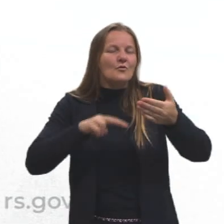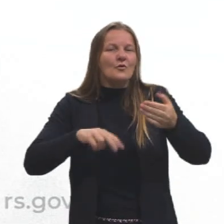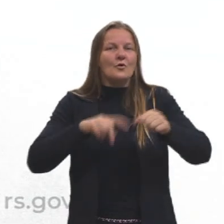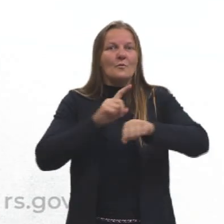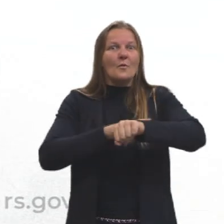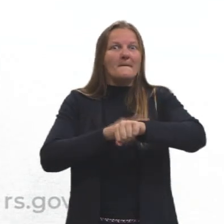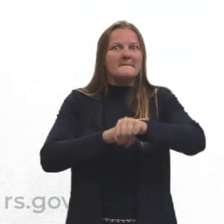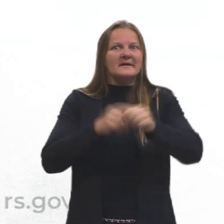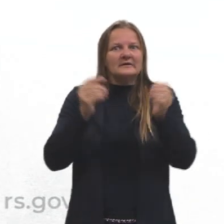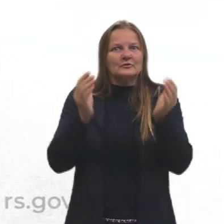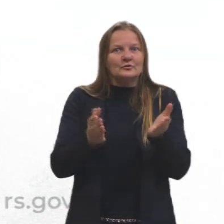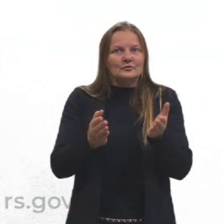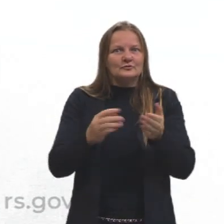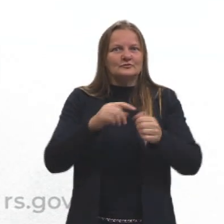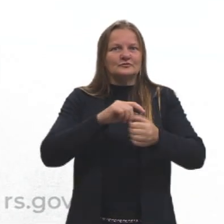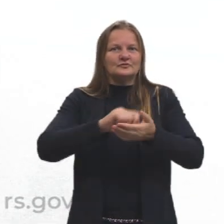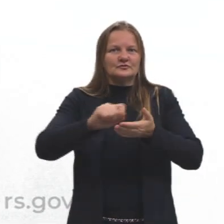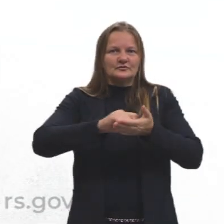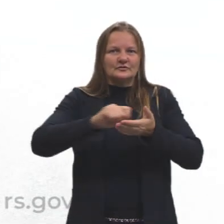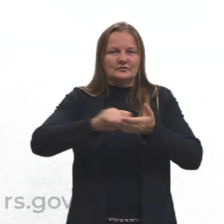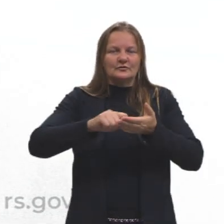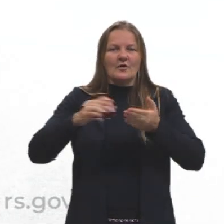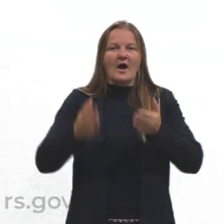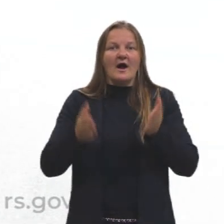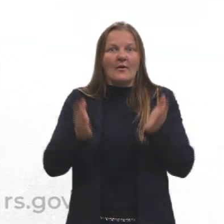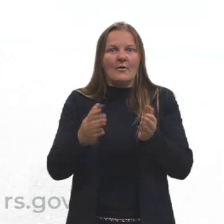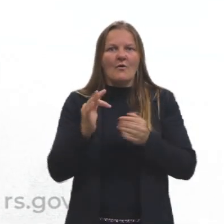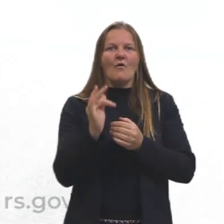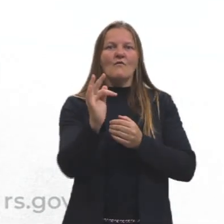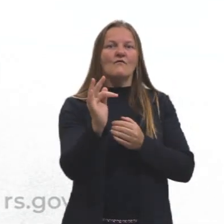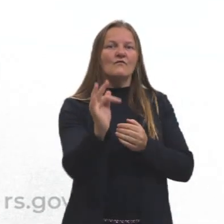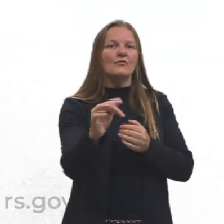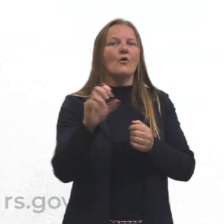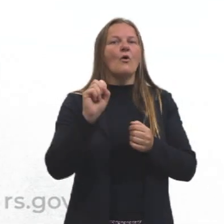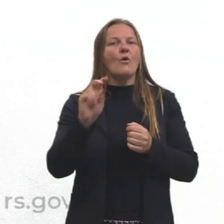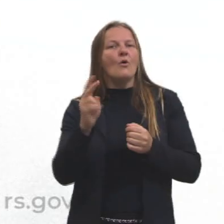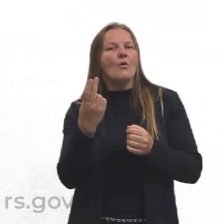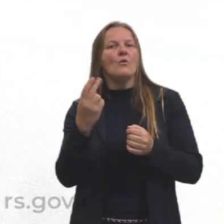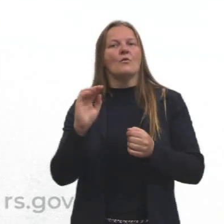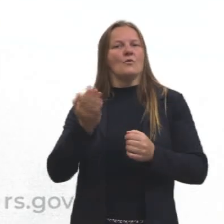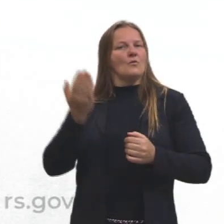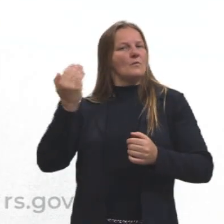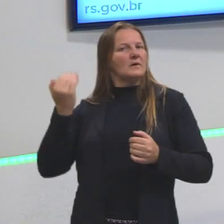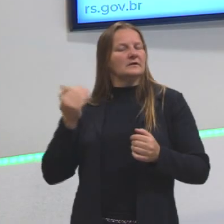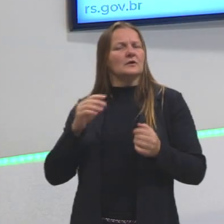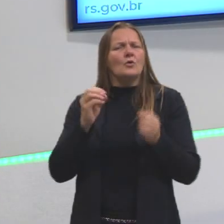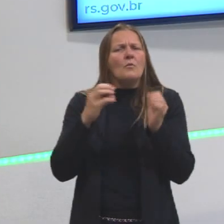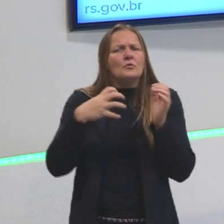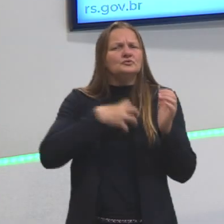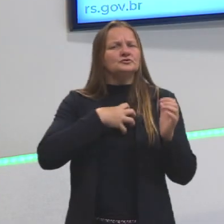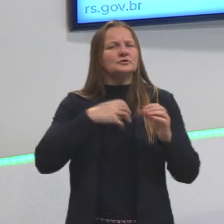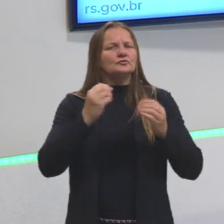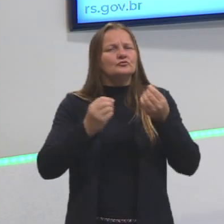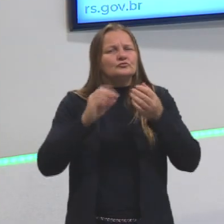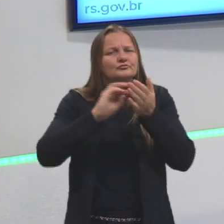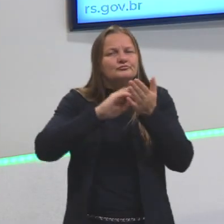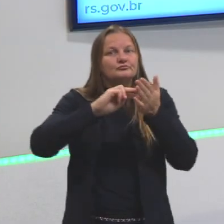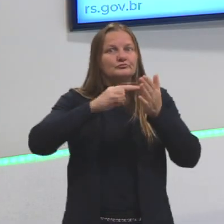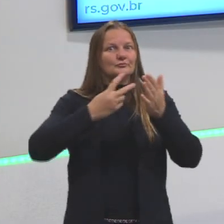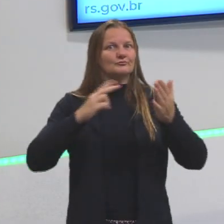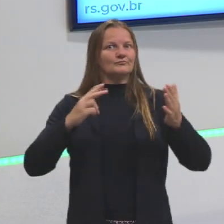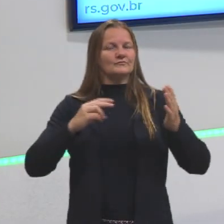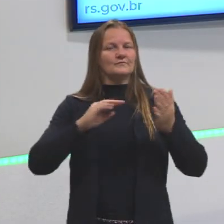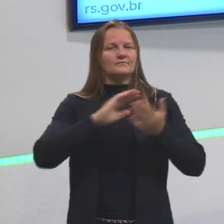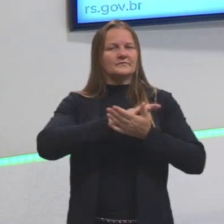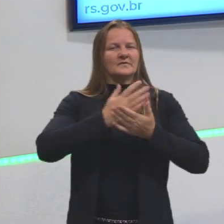nosso texto está sendo escrito e para que nós possamos também entender de que forma nós vamos interpretar